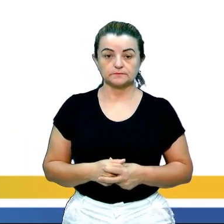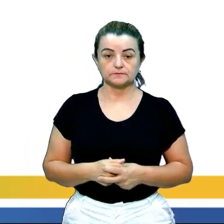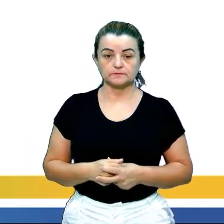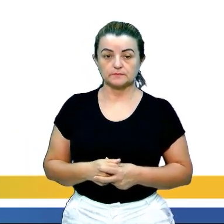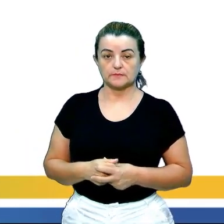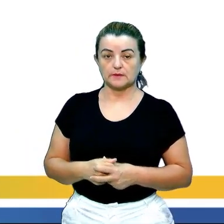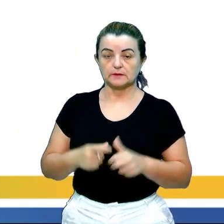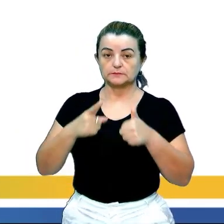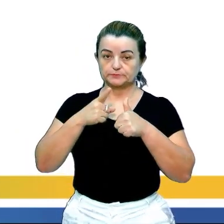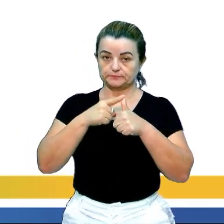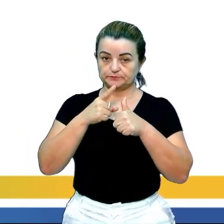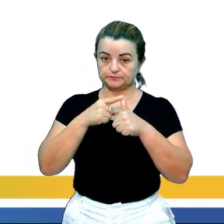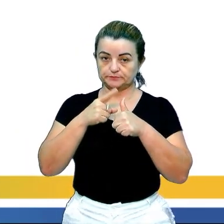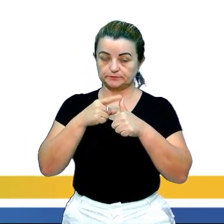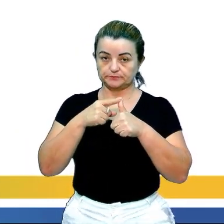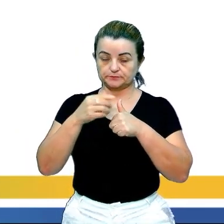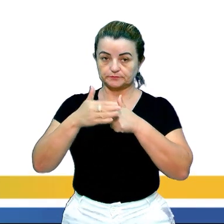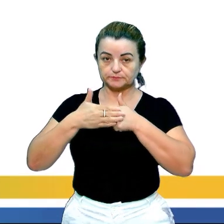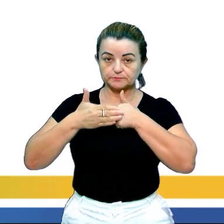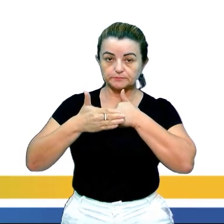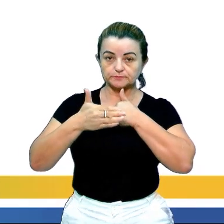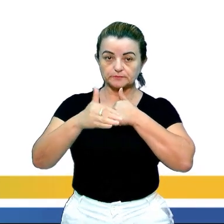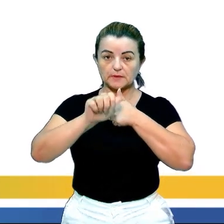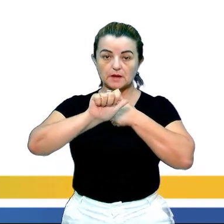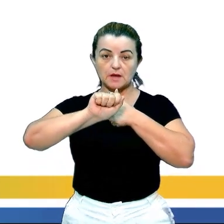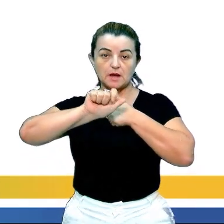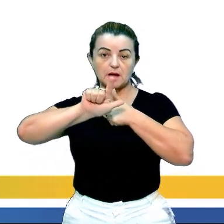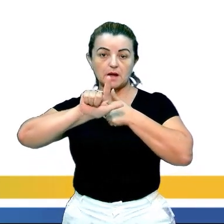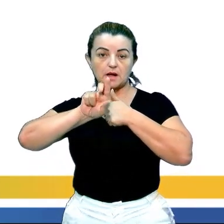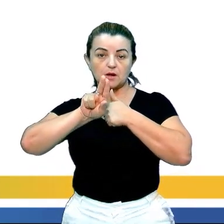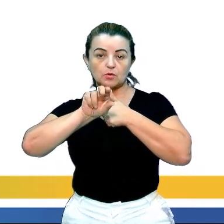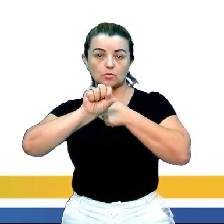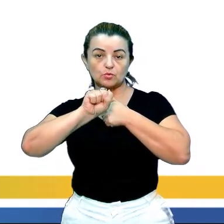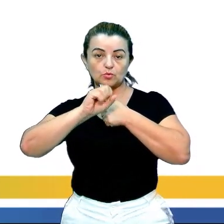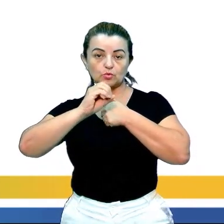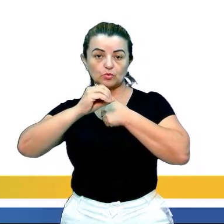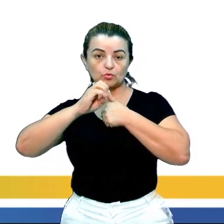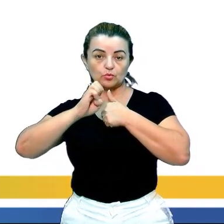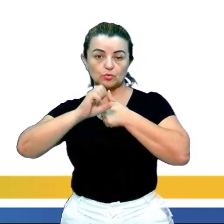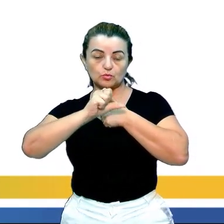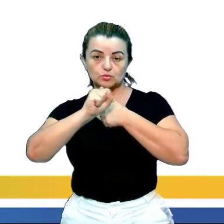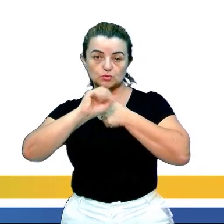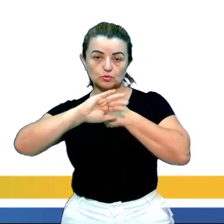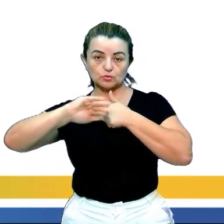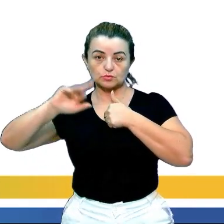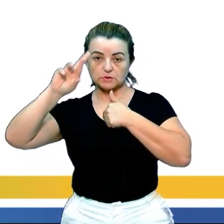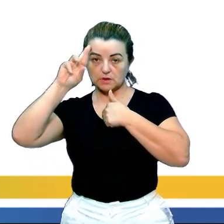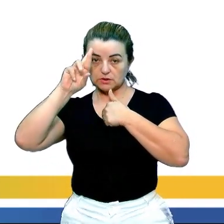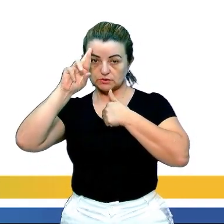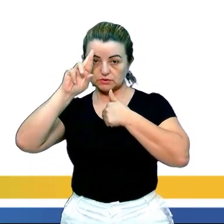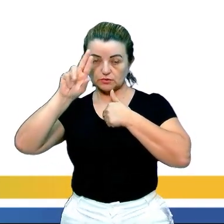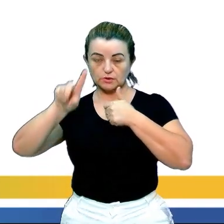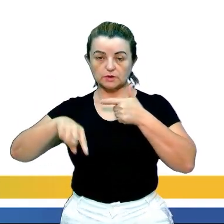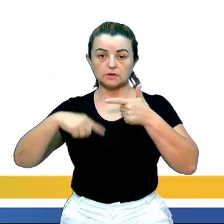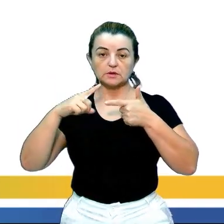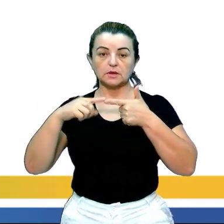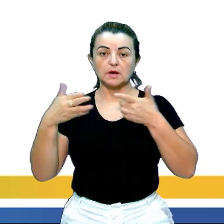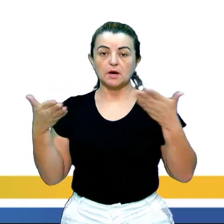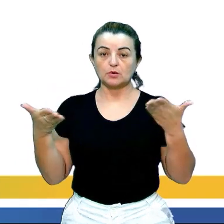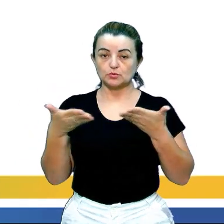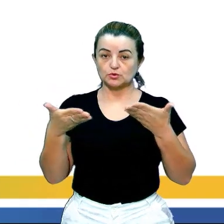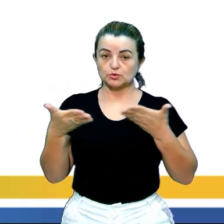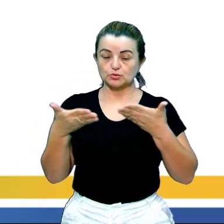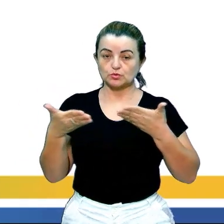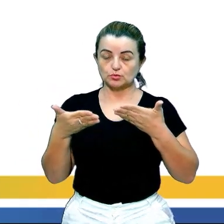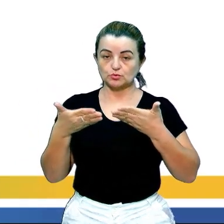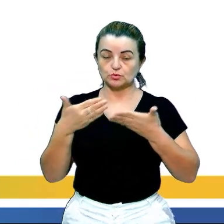A primeira foi a partir de alusões históricas e a de hoje será trabalhada a introdução